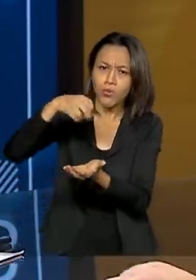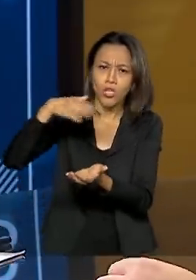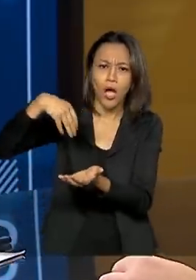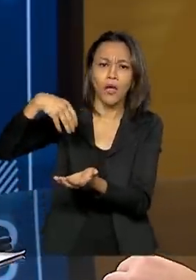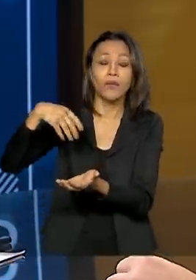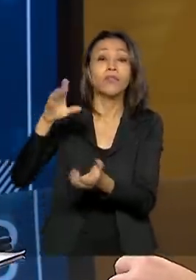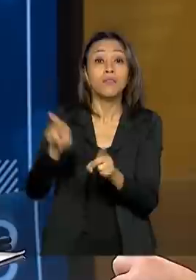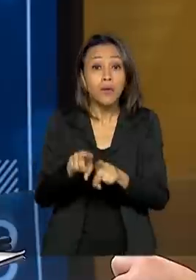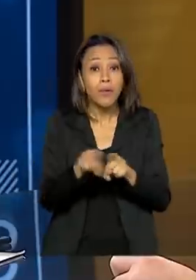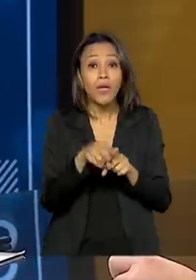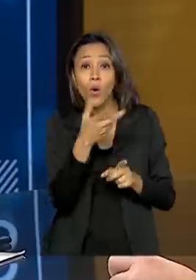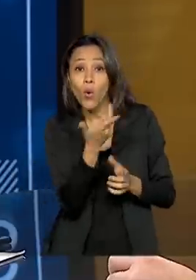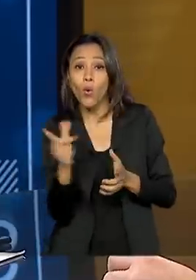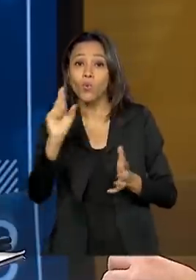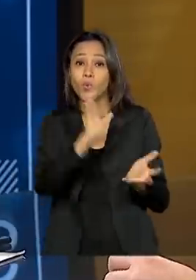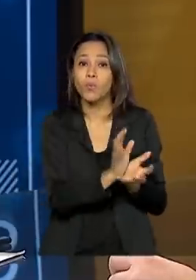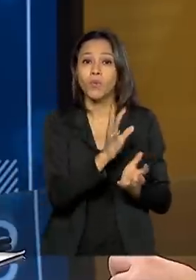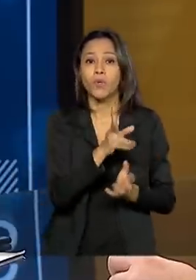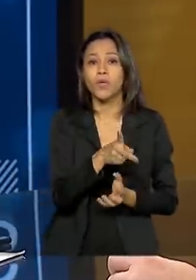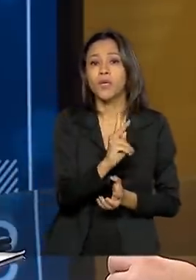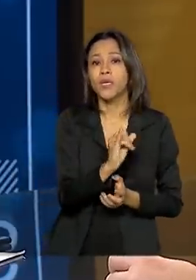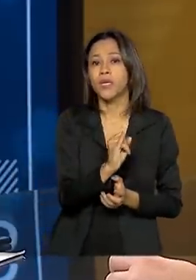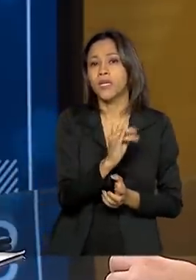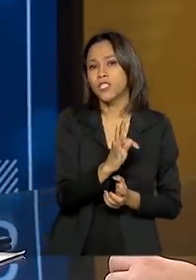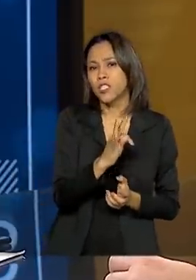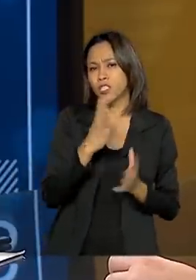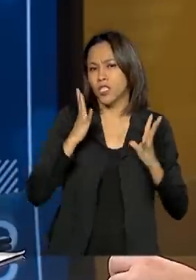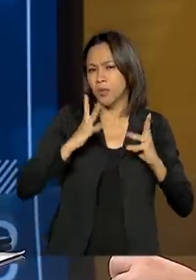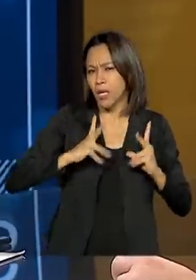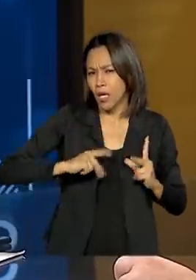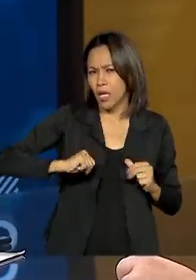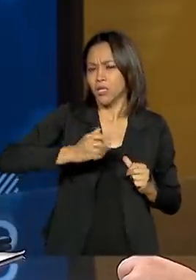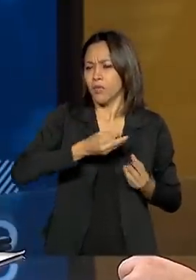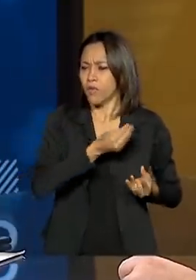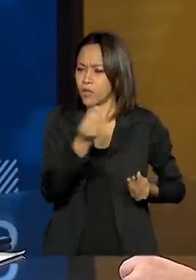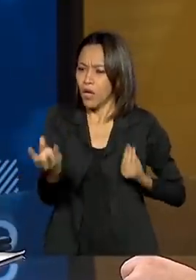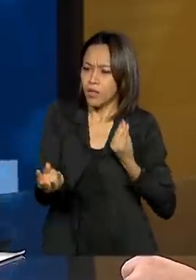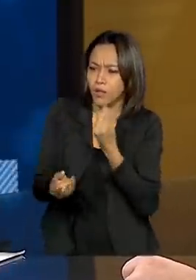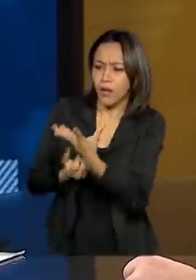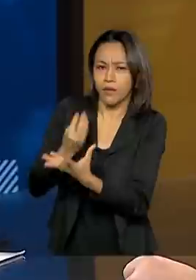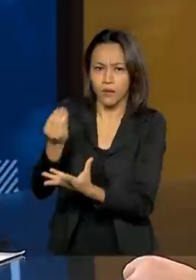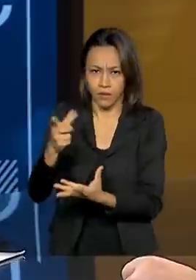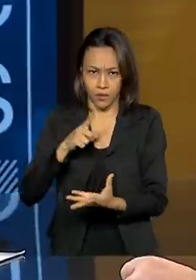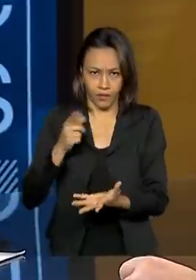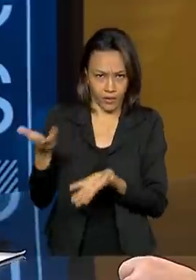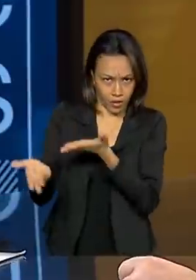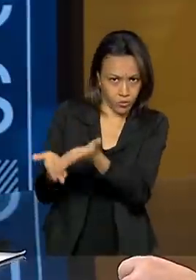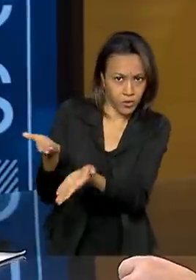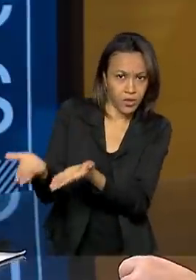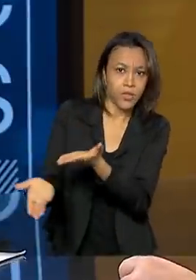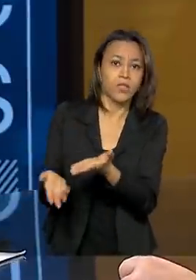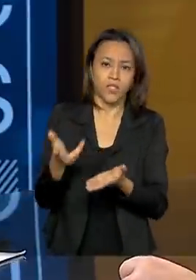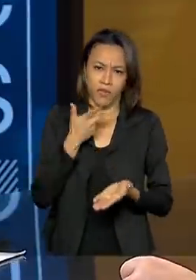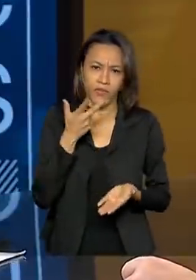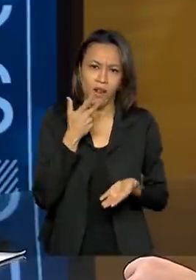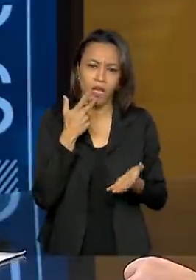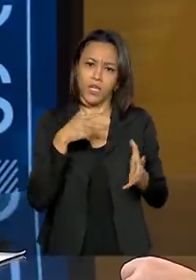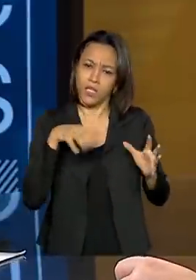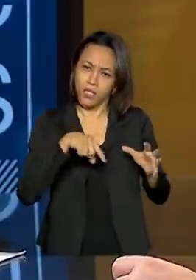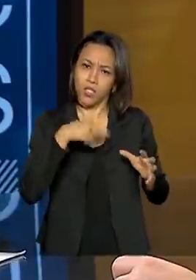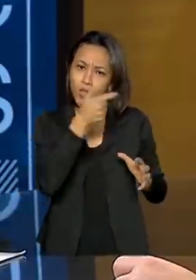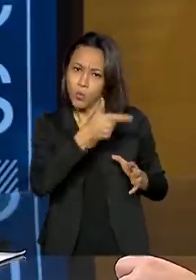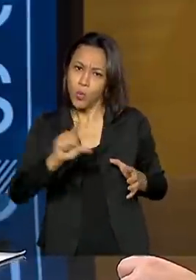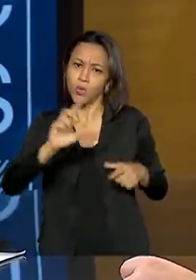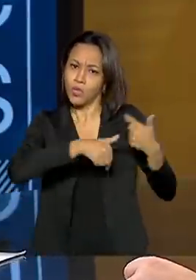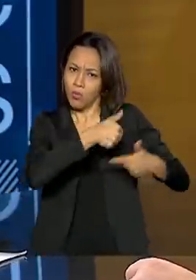kits de higiene, houve atendimentos, a gente vai falar um pouquinho aqui da Operação Chavante, mas também